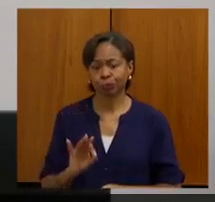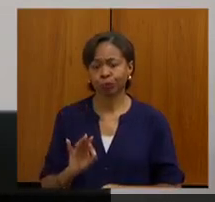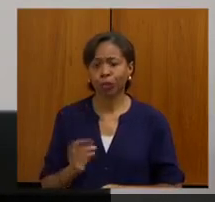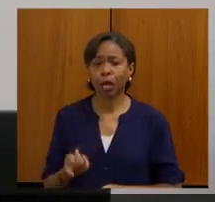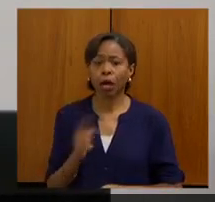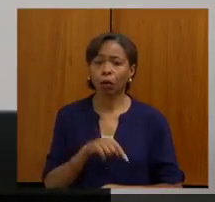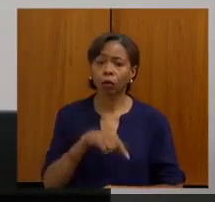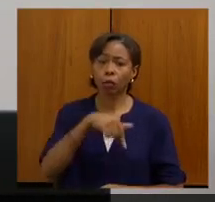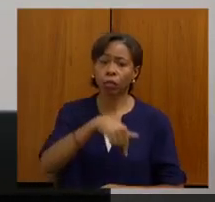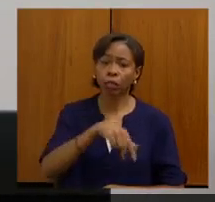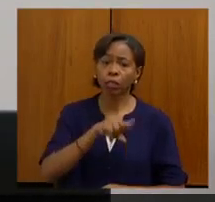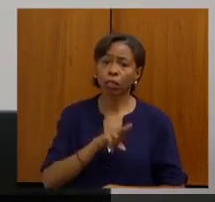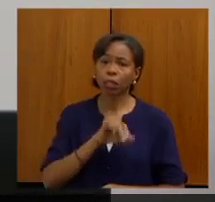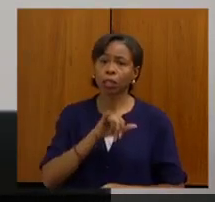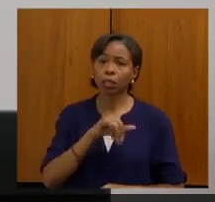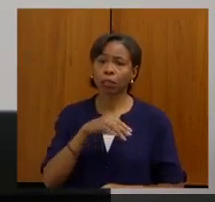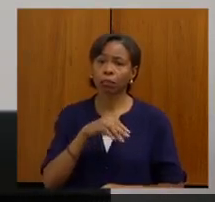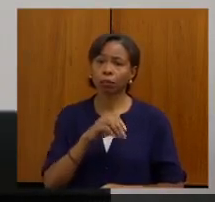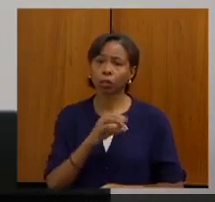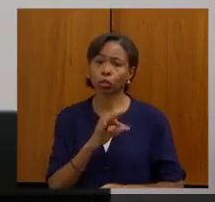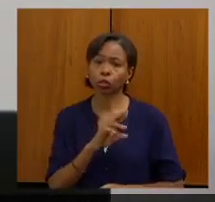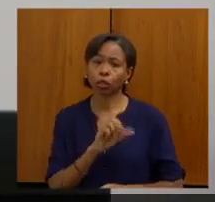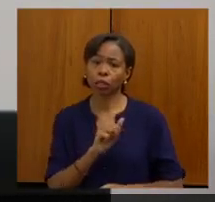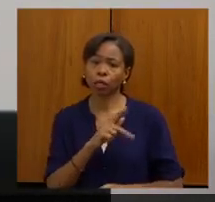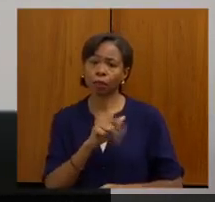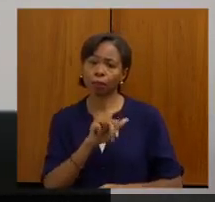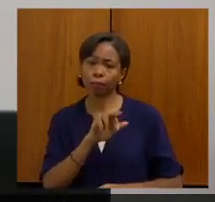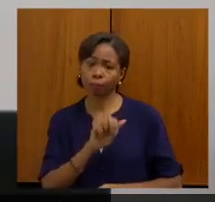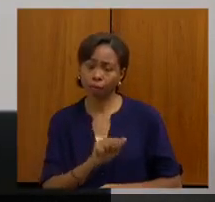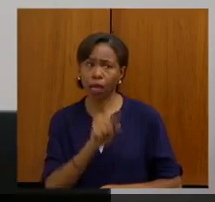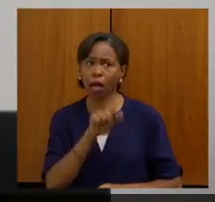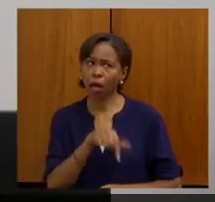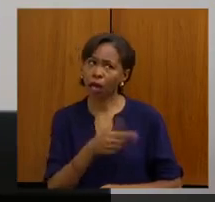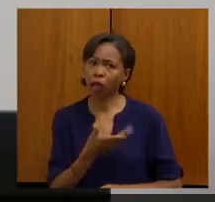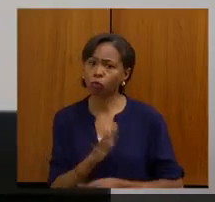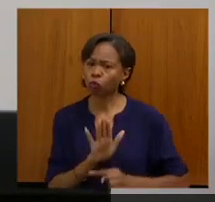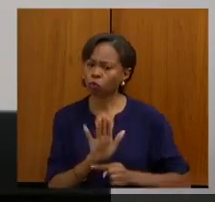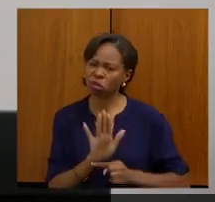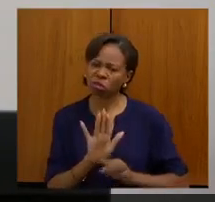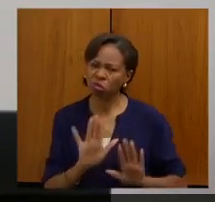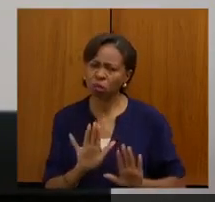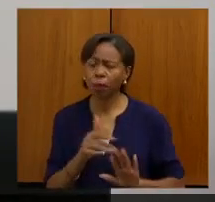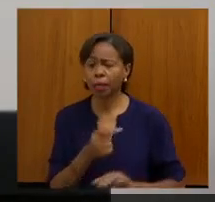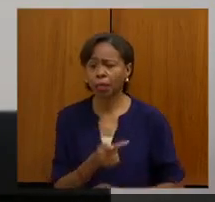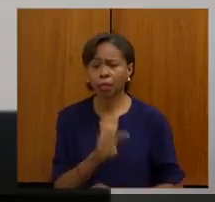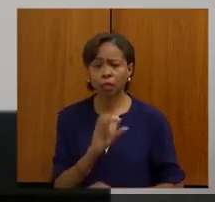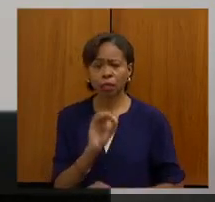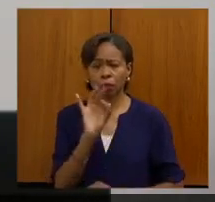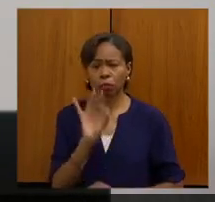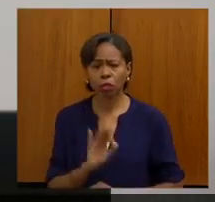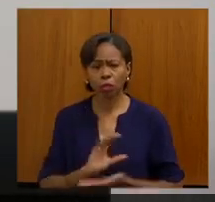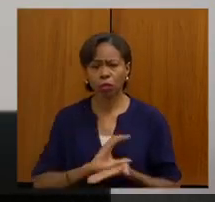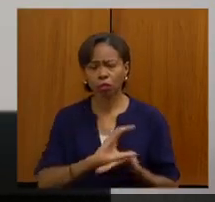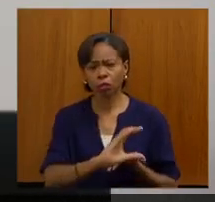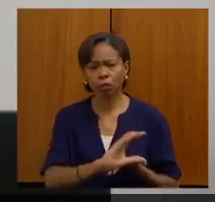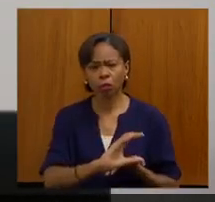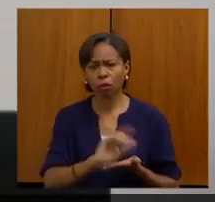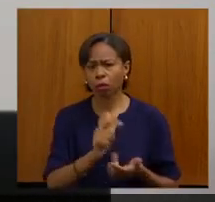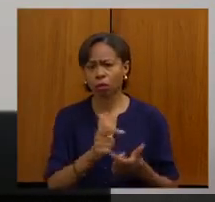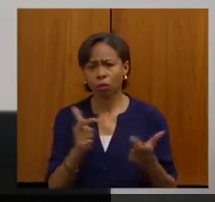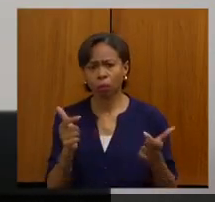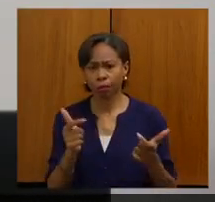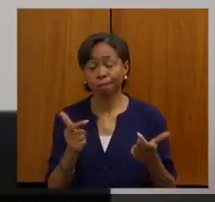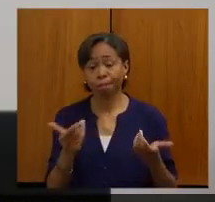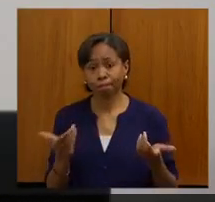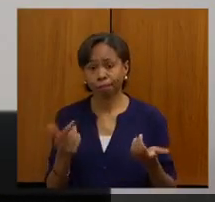na maioria das indicações, ela é paliativa e tem um custo de 70%. E a gente não vê, isso também foi